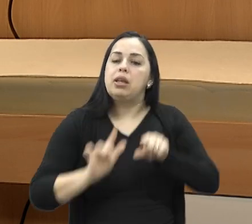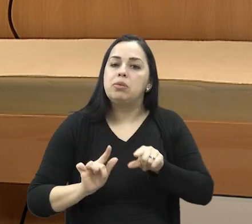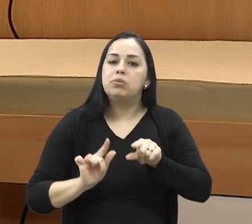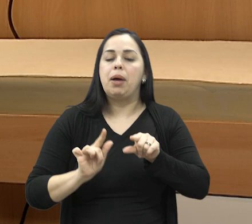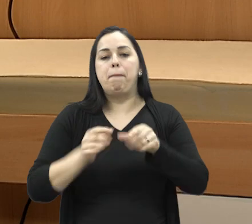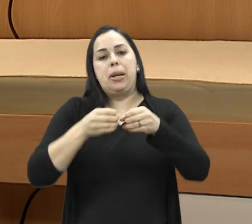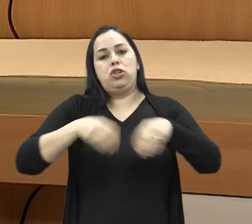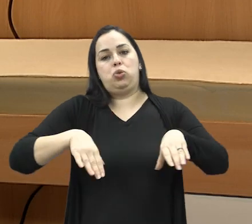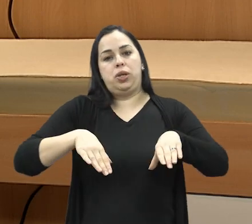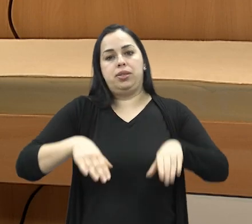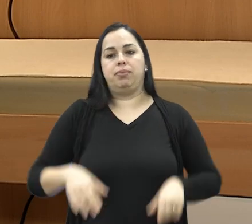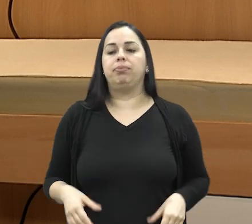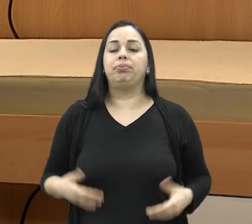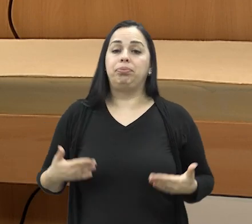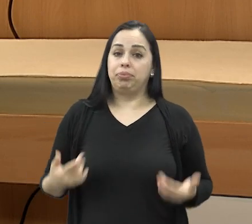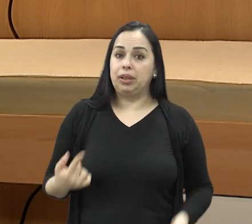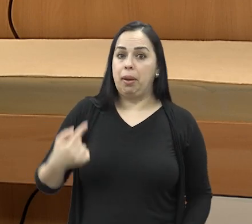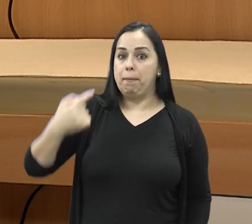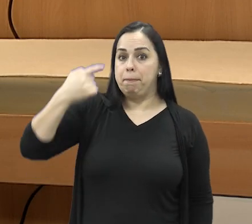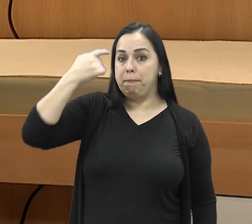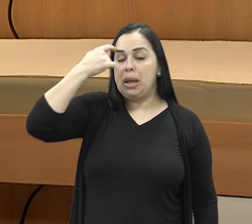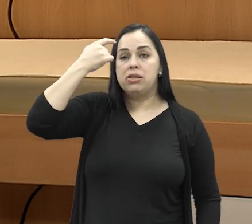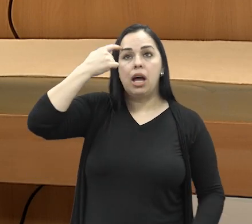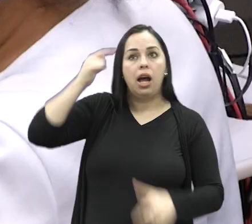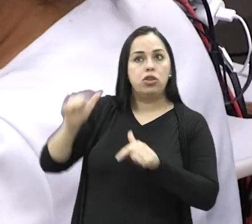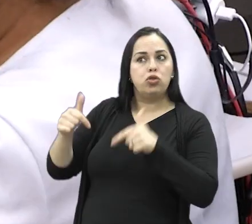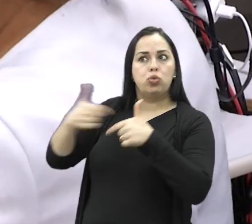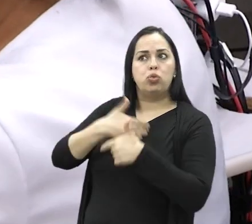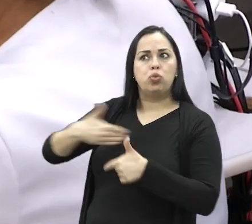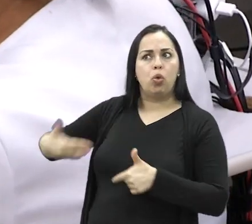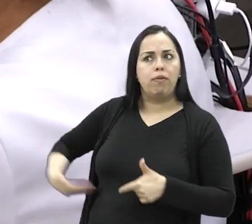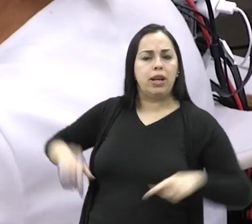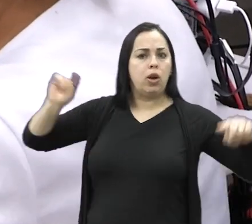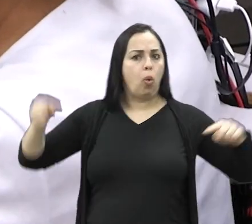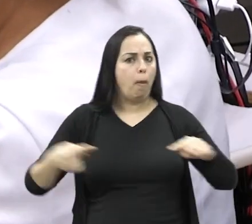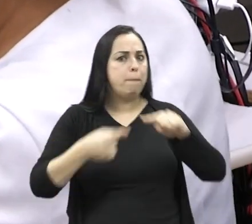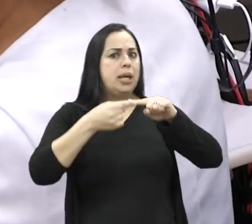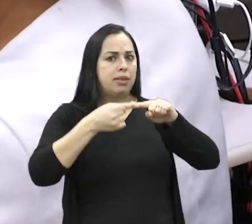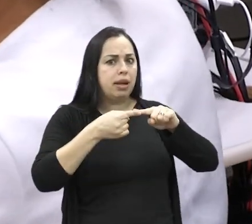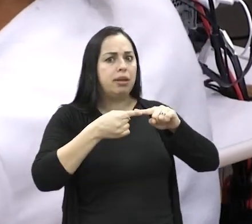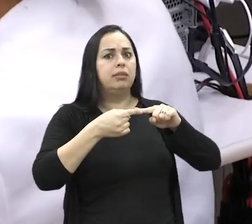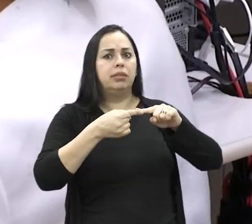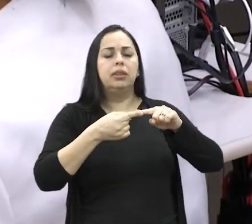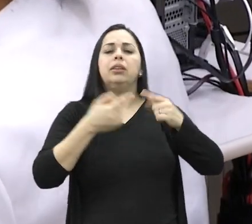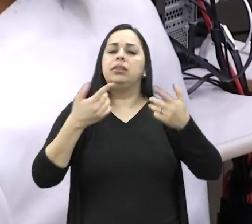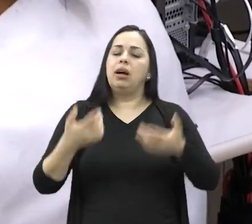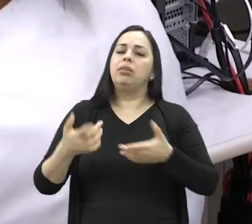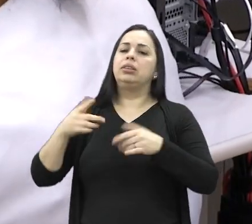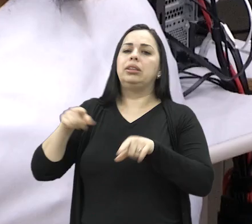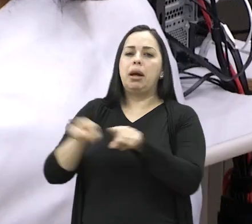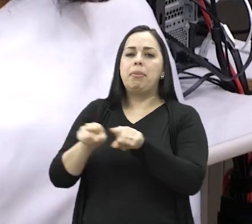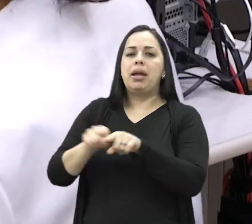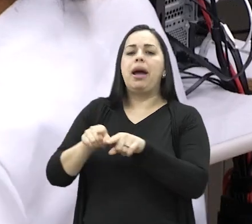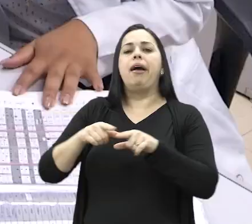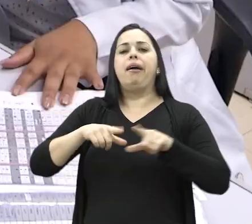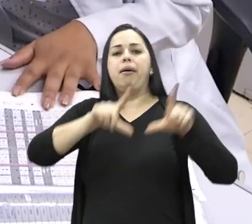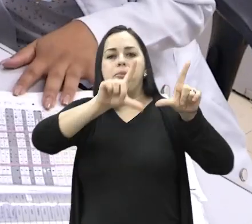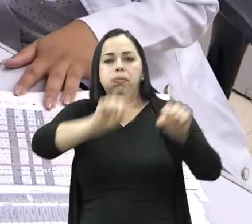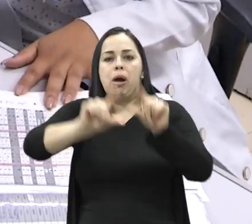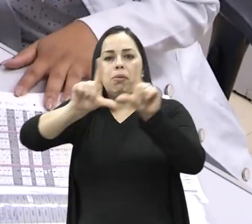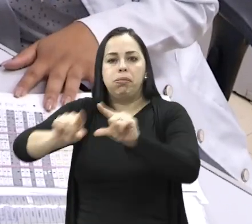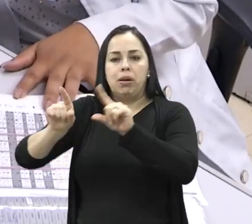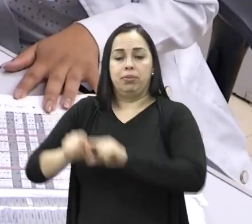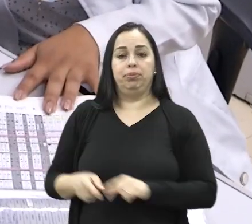elas causem o menor prejuízo possível nas suas vidas. Pensar políticas públicas de prevenção é outro caminho para